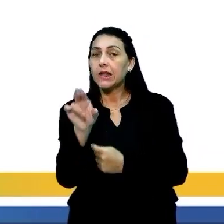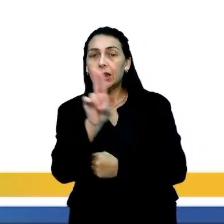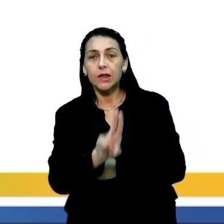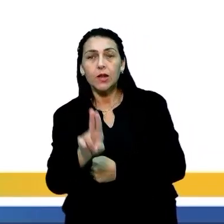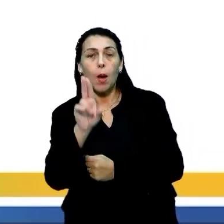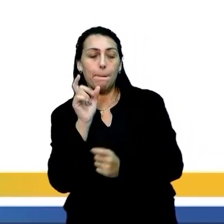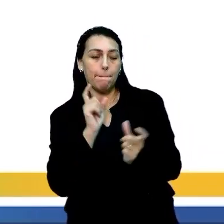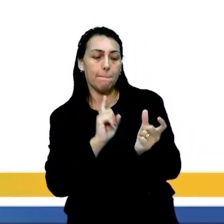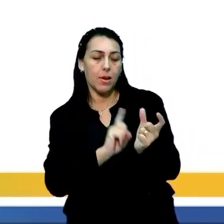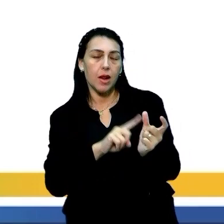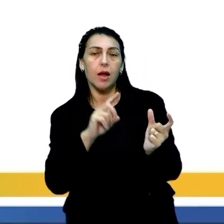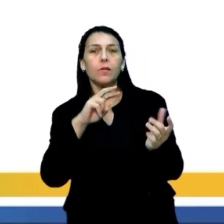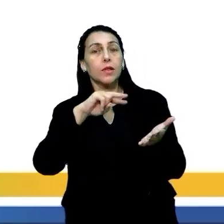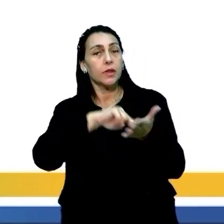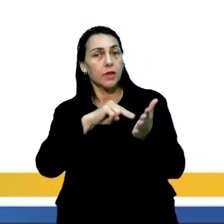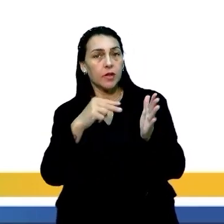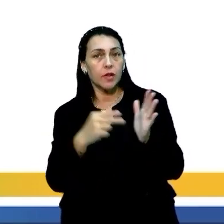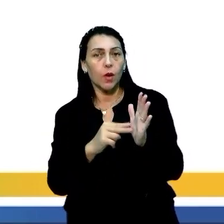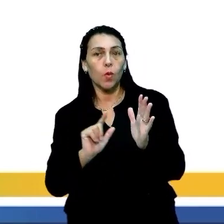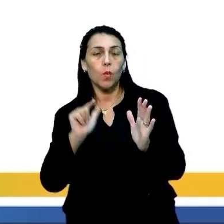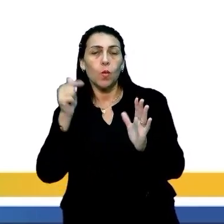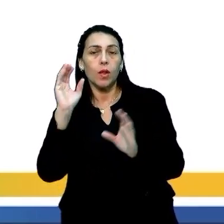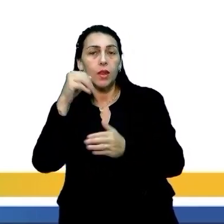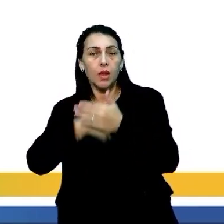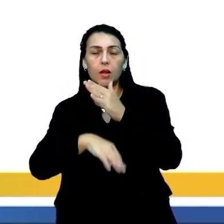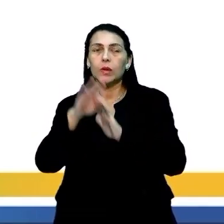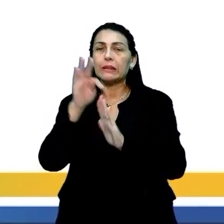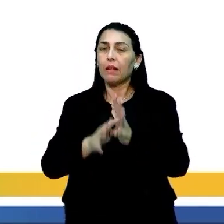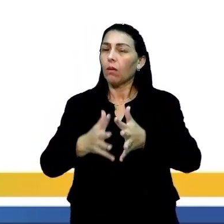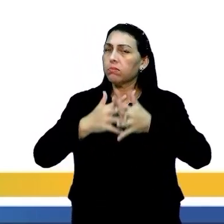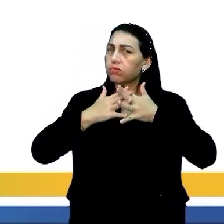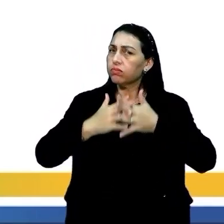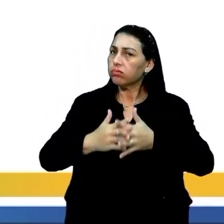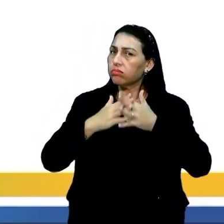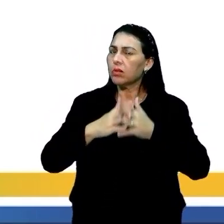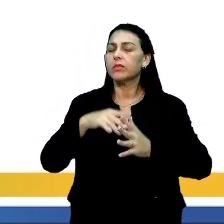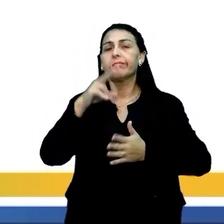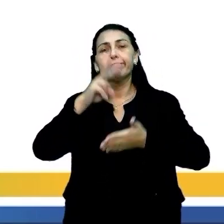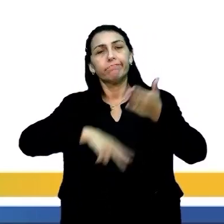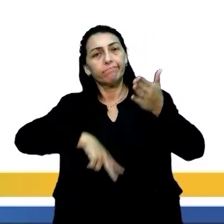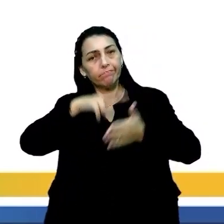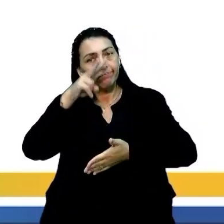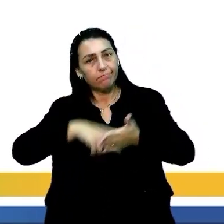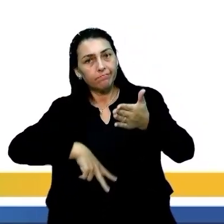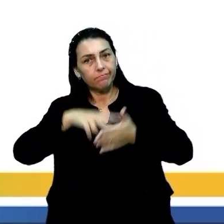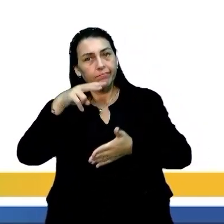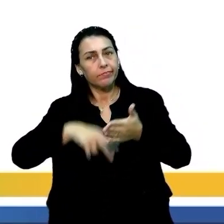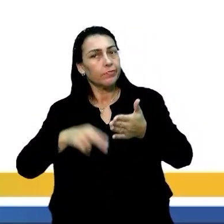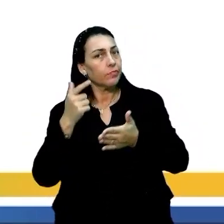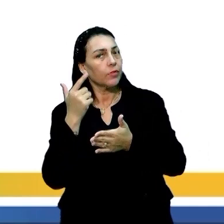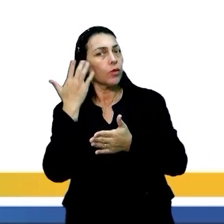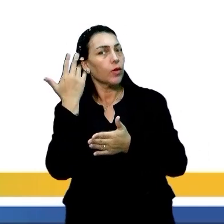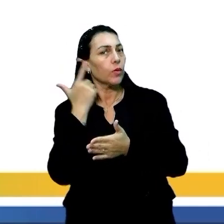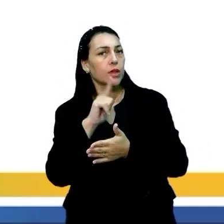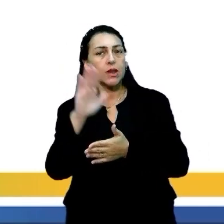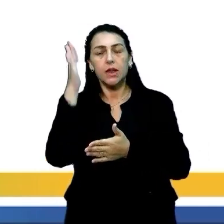uma palavra que tem um significado com outro dentro do texto, quem vai ler o meu texto, certamente não vai compreender.